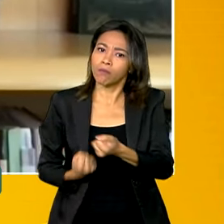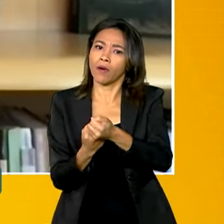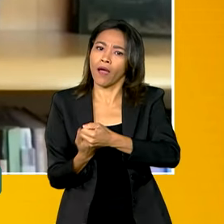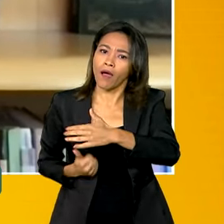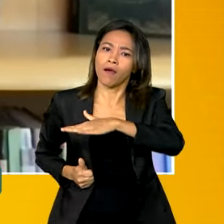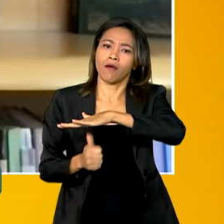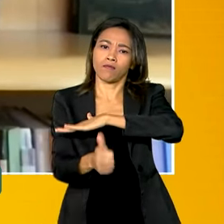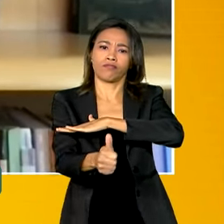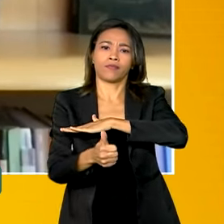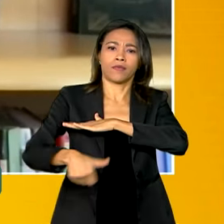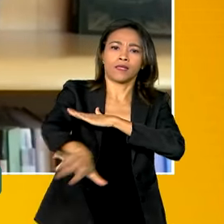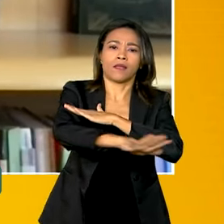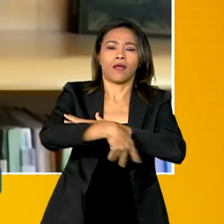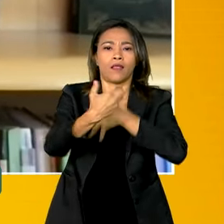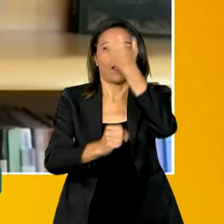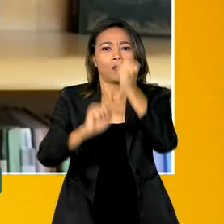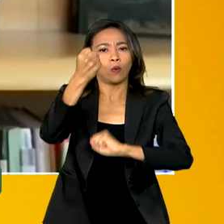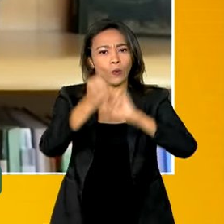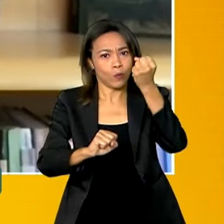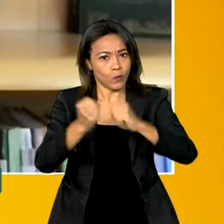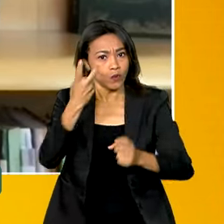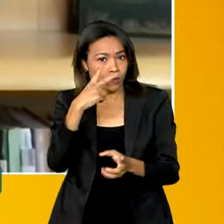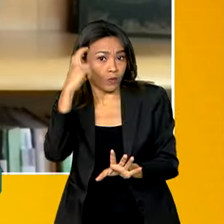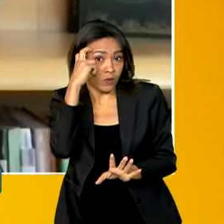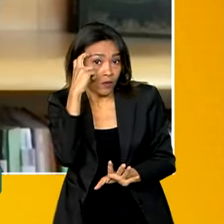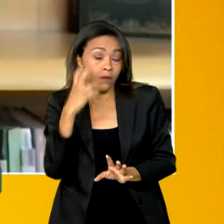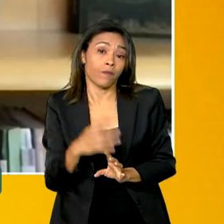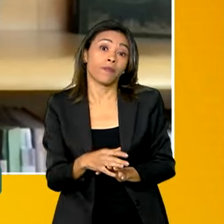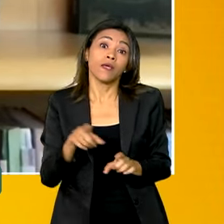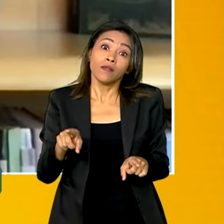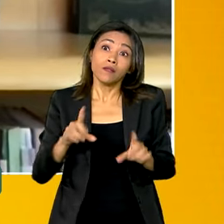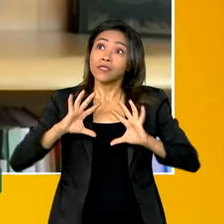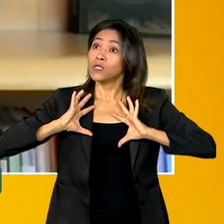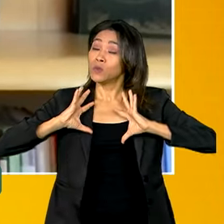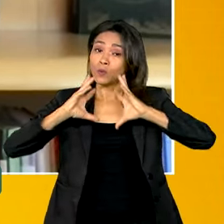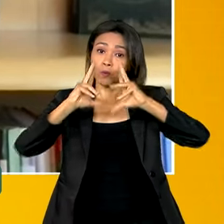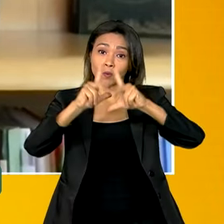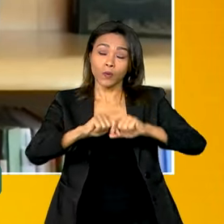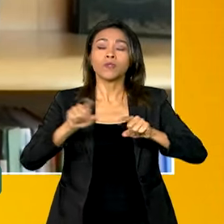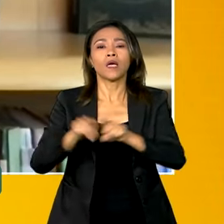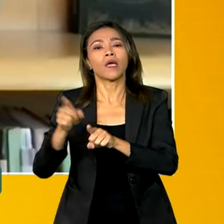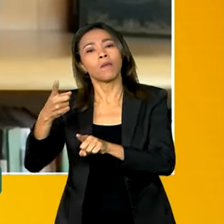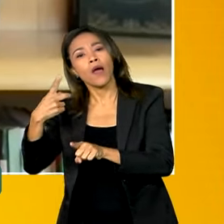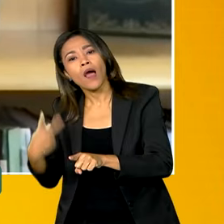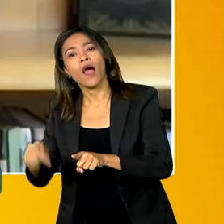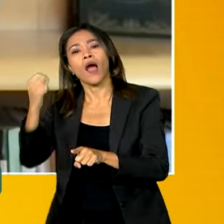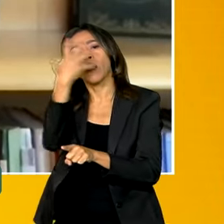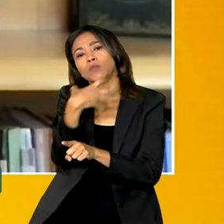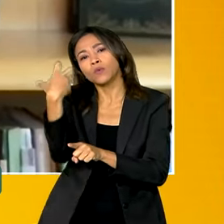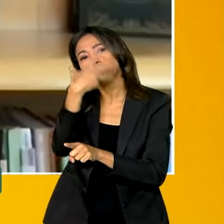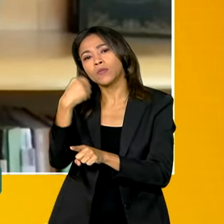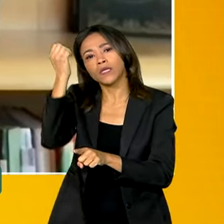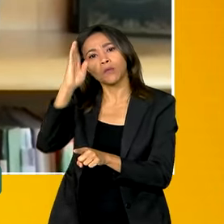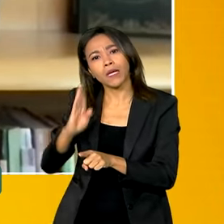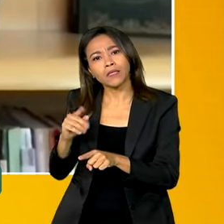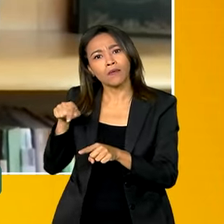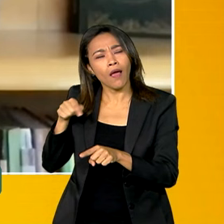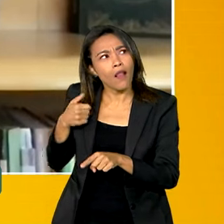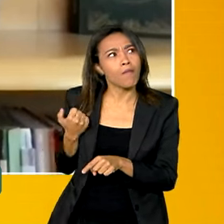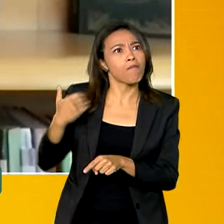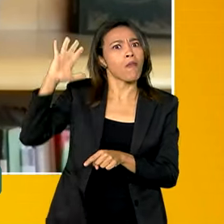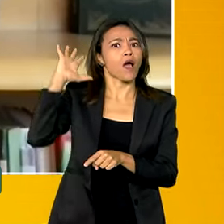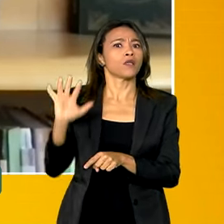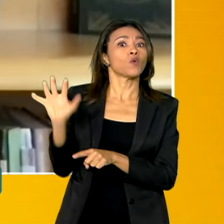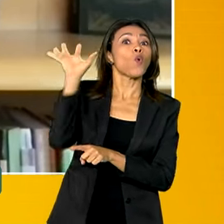indústria, essa produção. Então, não só no cinema, como na cultura como um todo. A música brasileira é tida como uma das mais